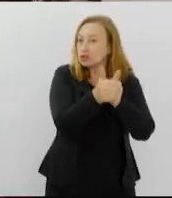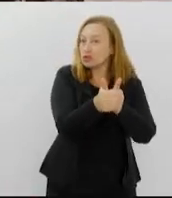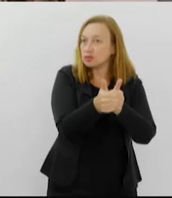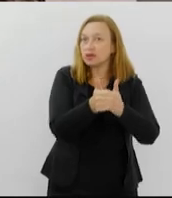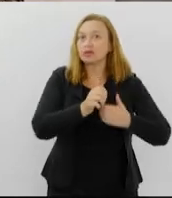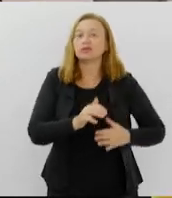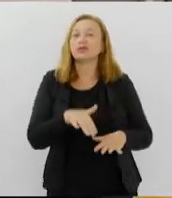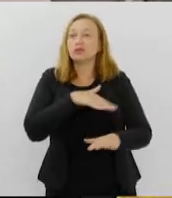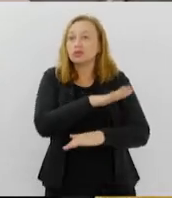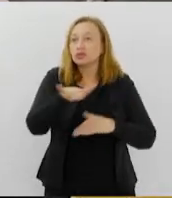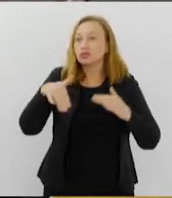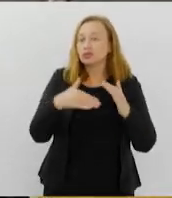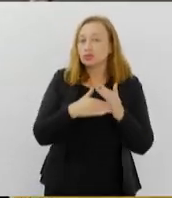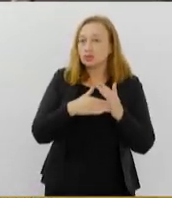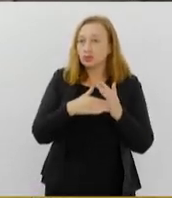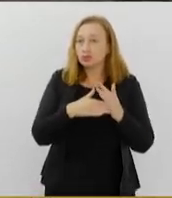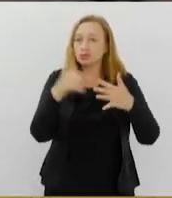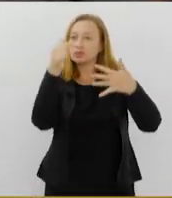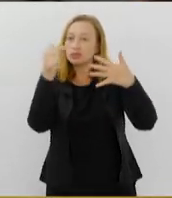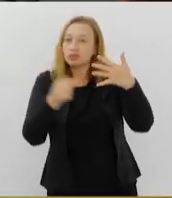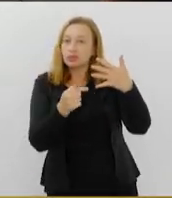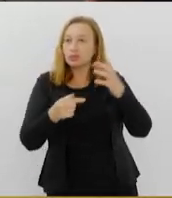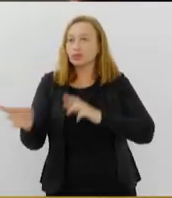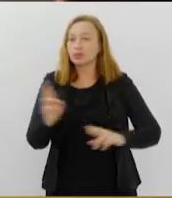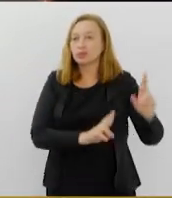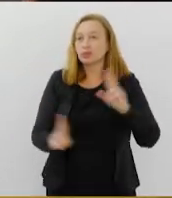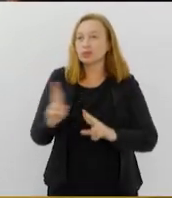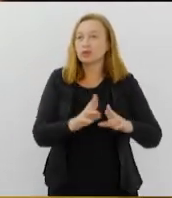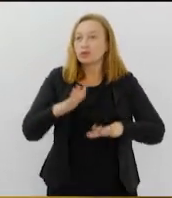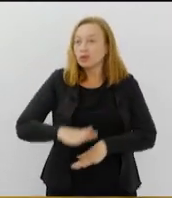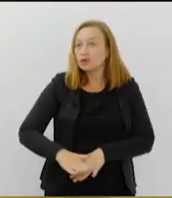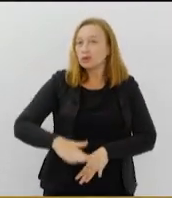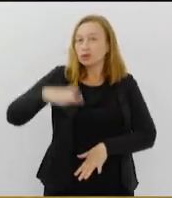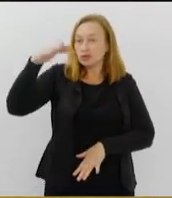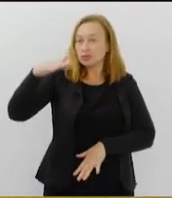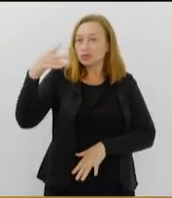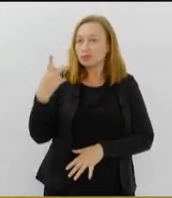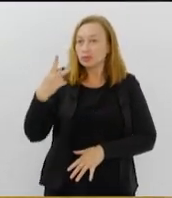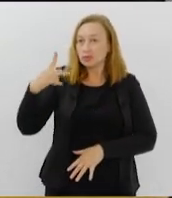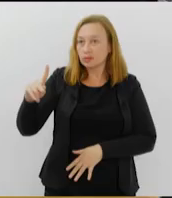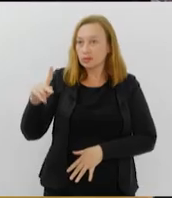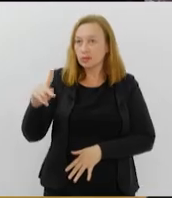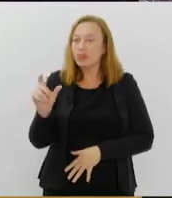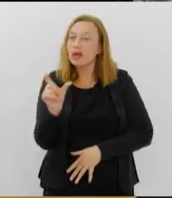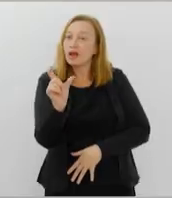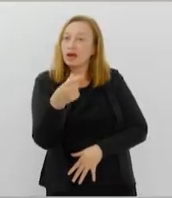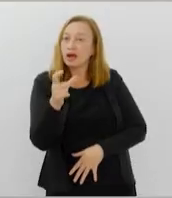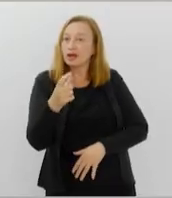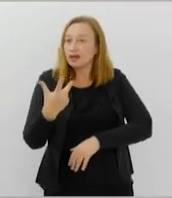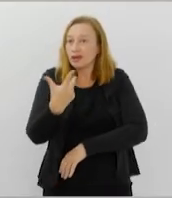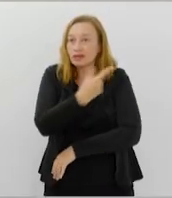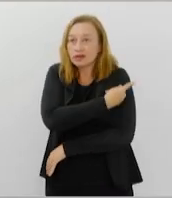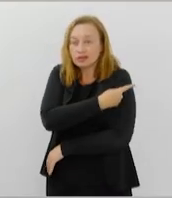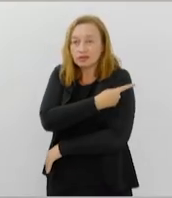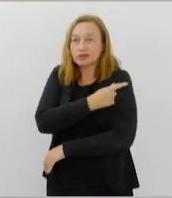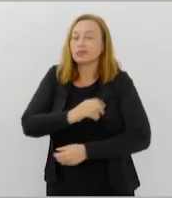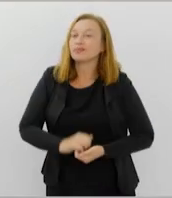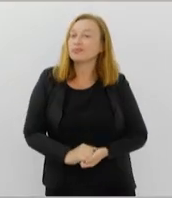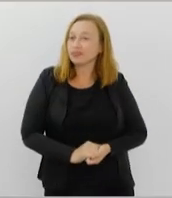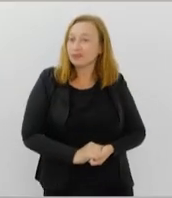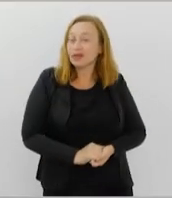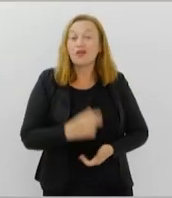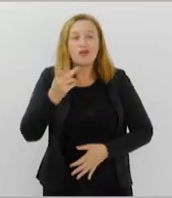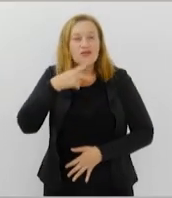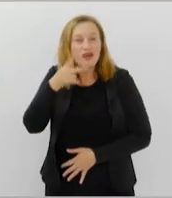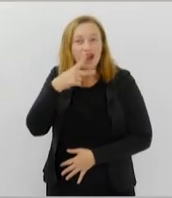de todos os aspectos relacionados ao crescimento delas pela carteira de vacinação. A parte que me coube foi